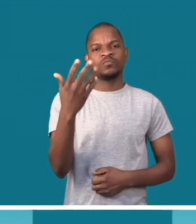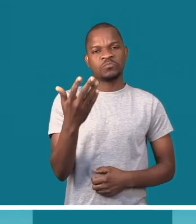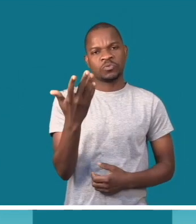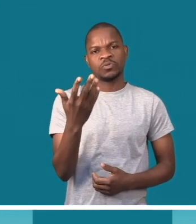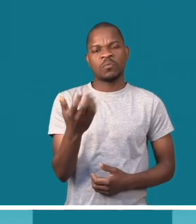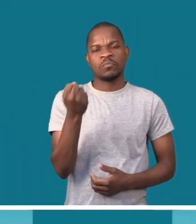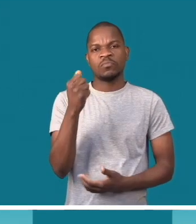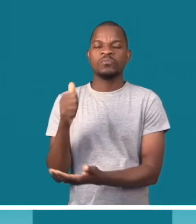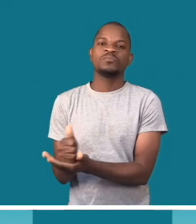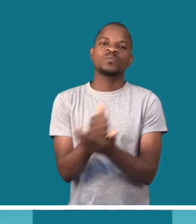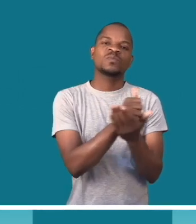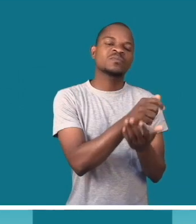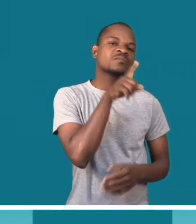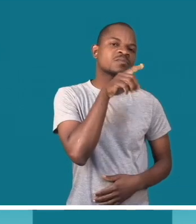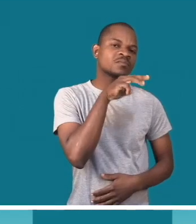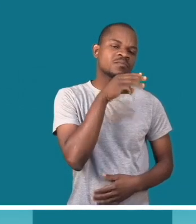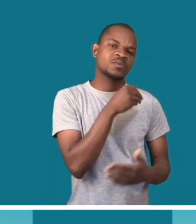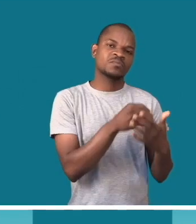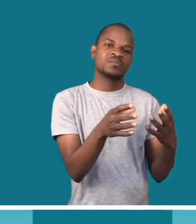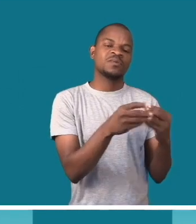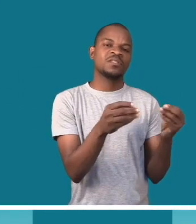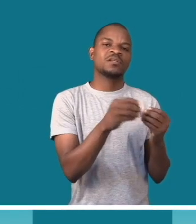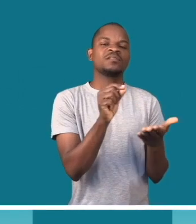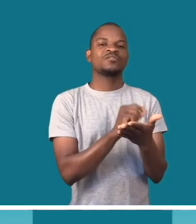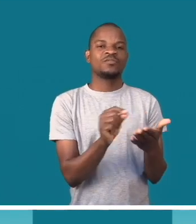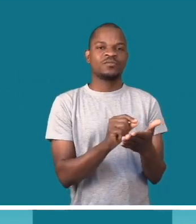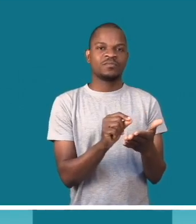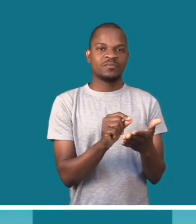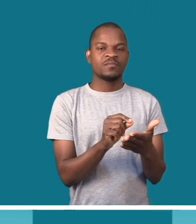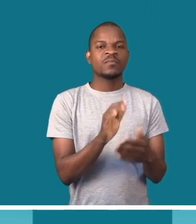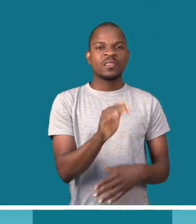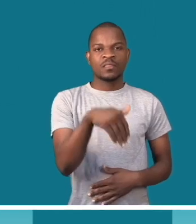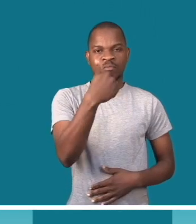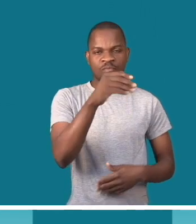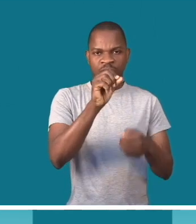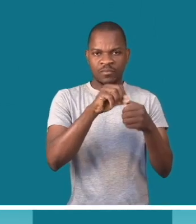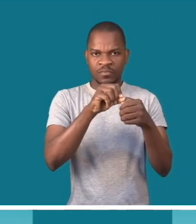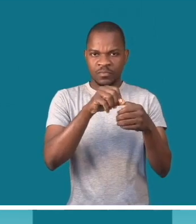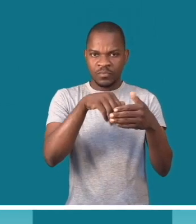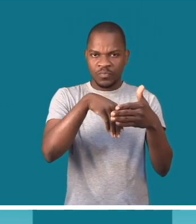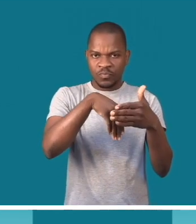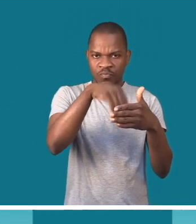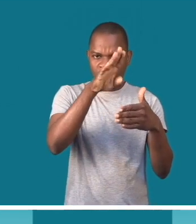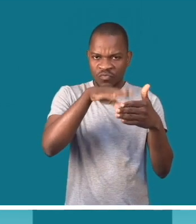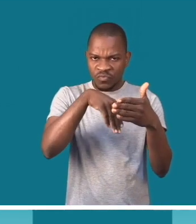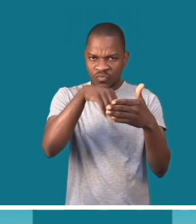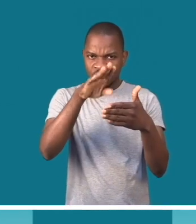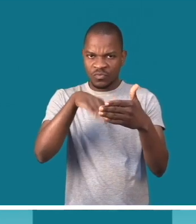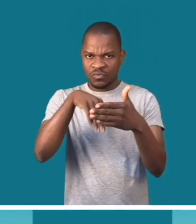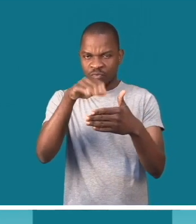pais para a compra de algum material para o próximo ano letivo. Fiz as pinturas aqui